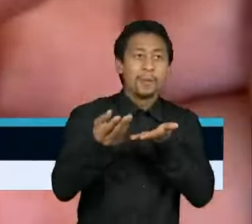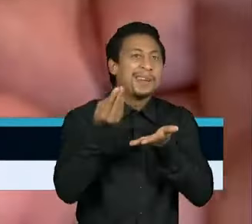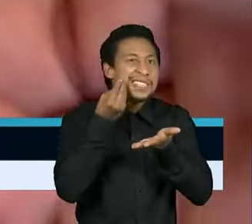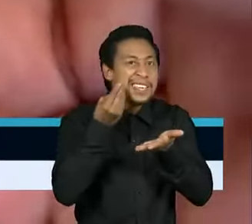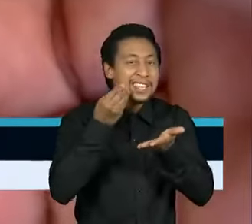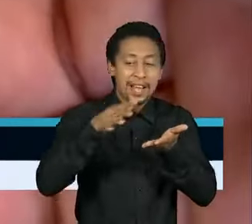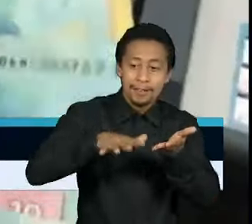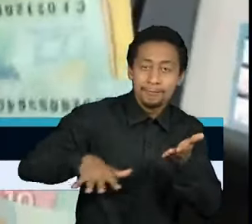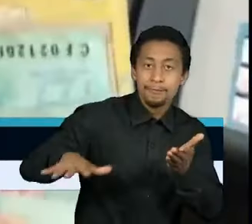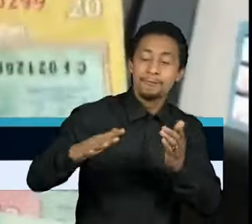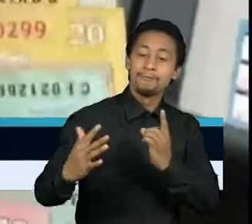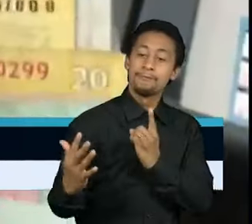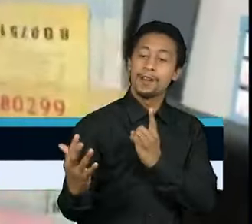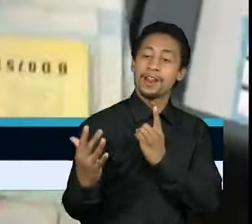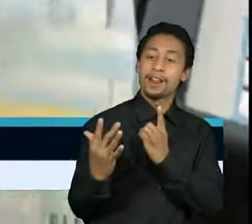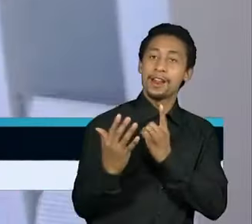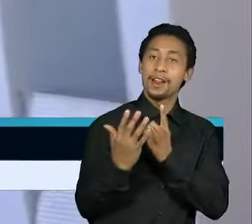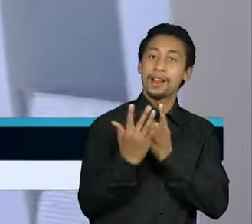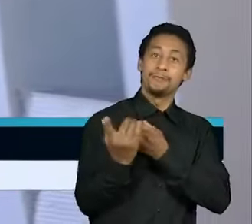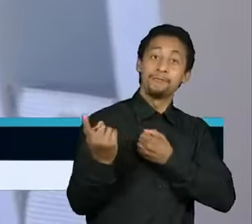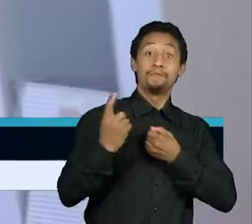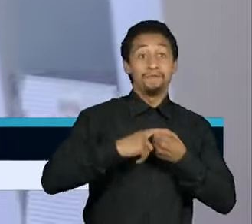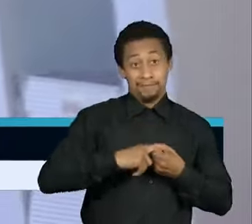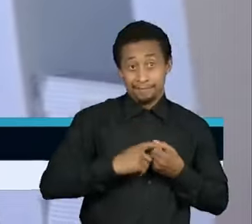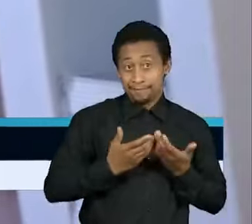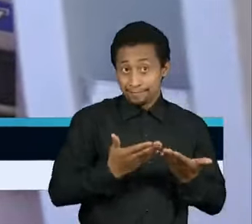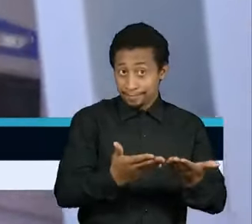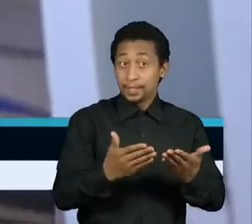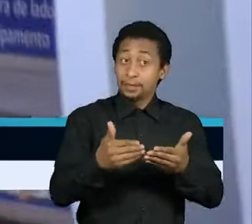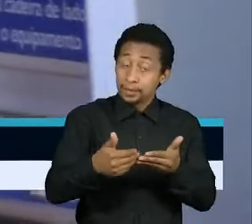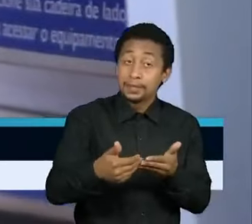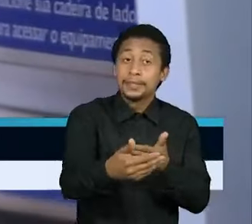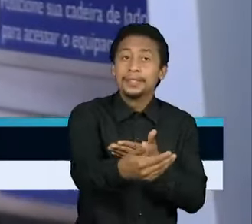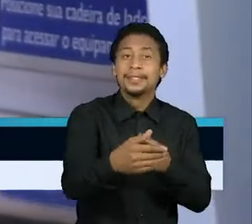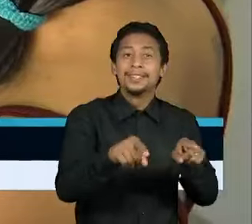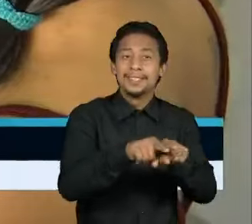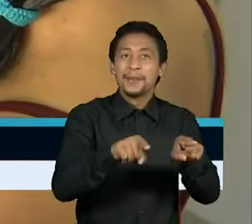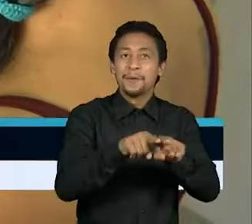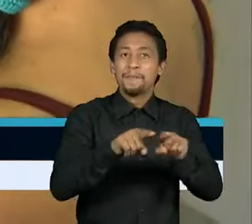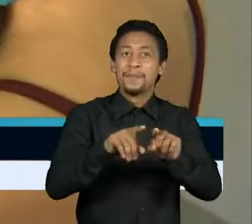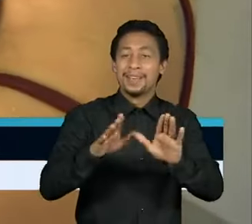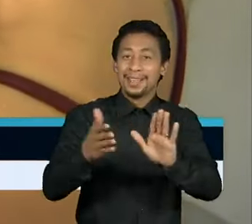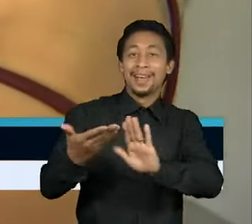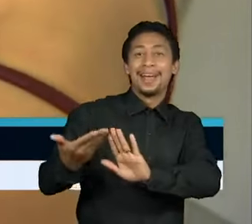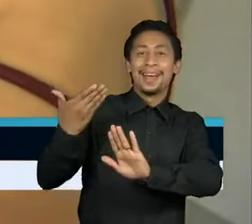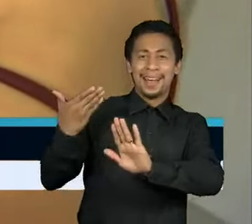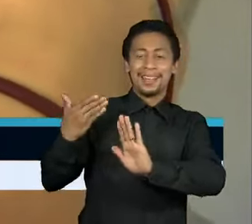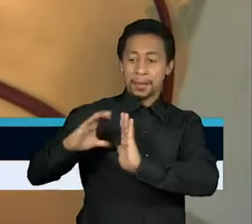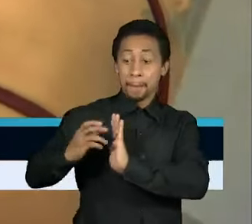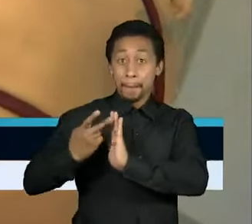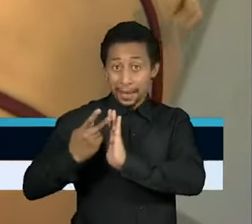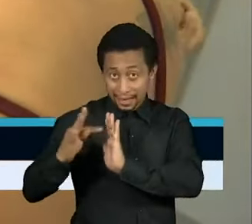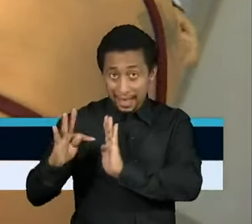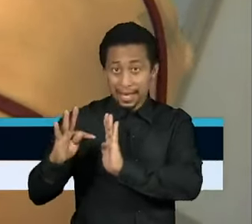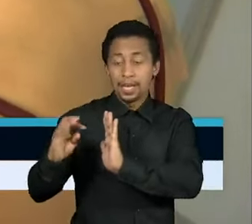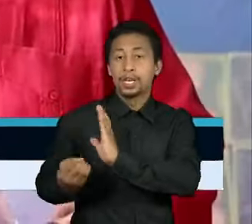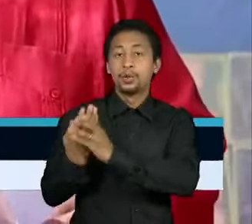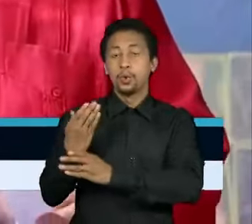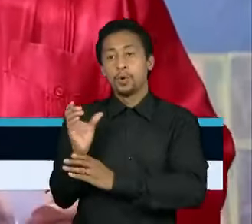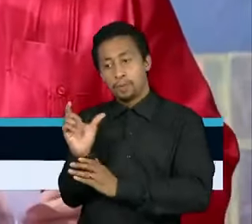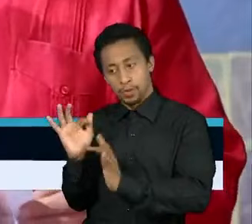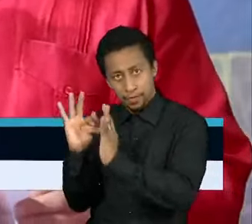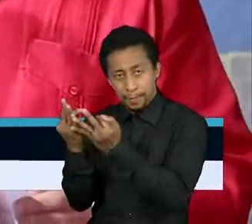resgatar a popularidade do presidente e, de quebra, tirar de cena um legado da gestão do PT, o Bolsa Família.